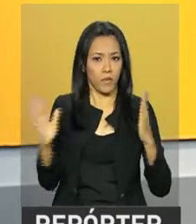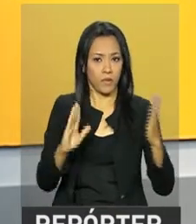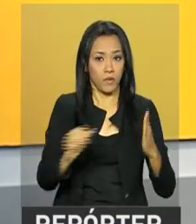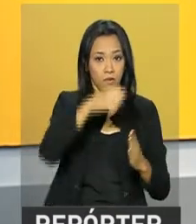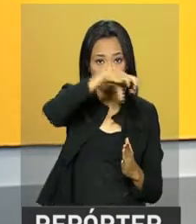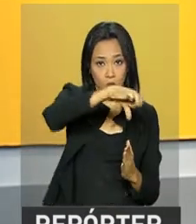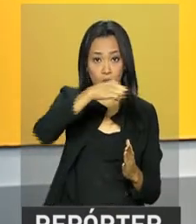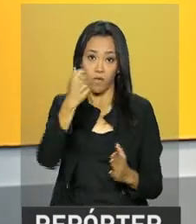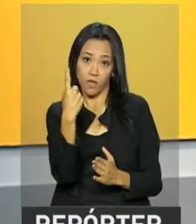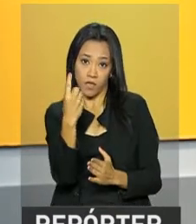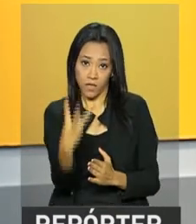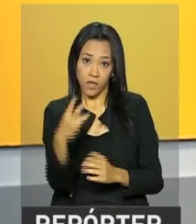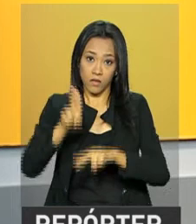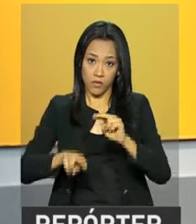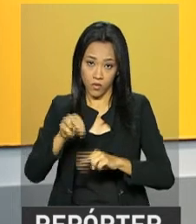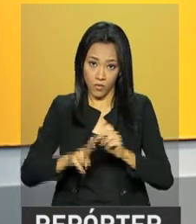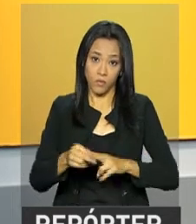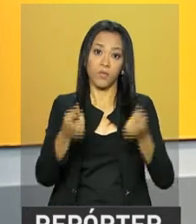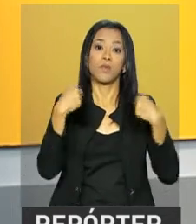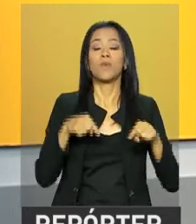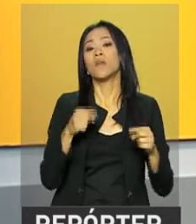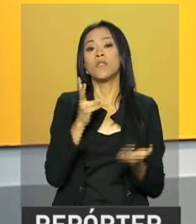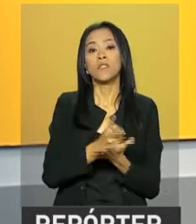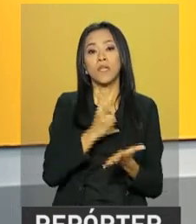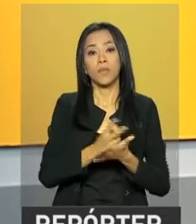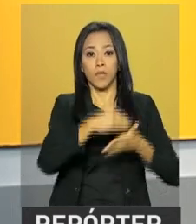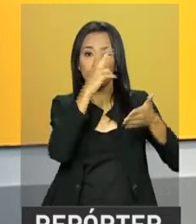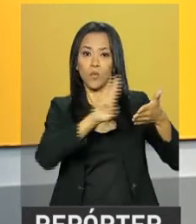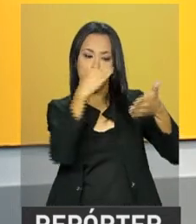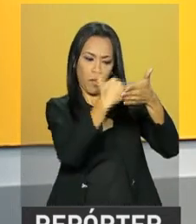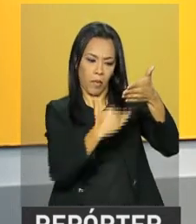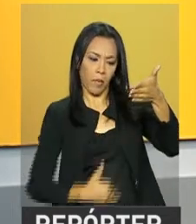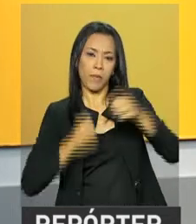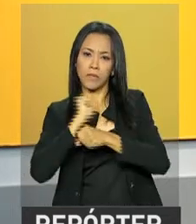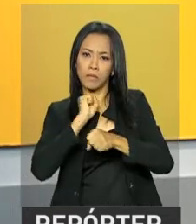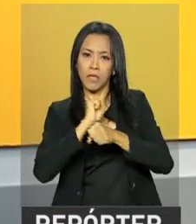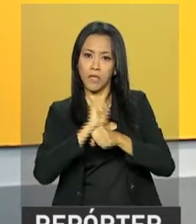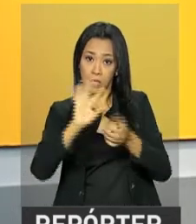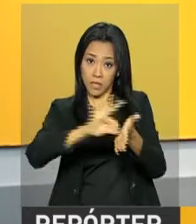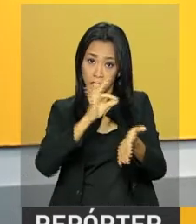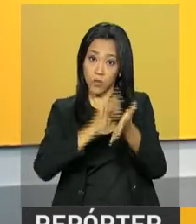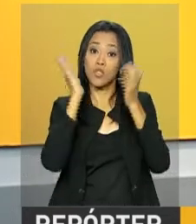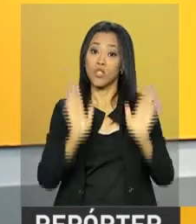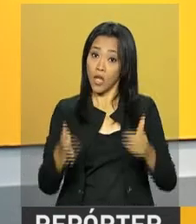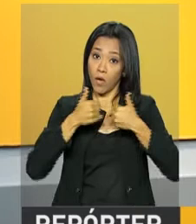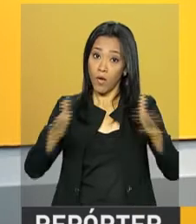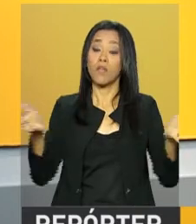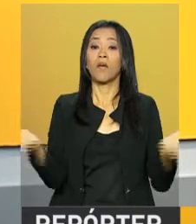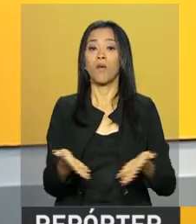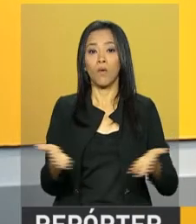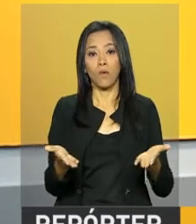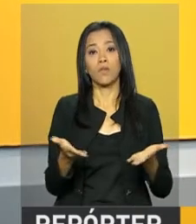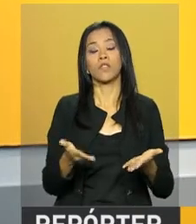9 e 13 de junho. E para a lista de espera do SISU, as inscrições já começam hoje